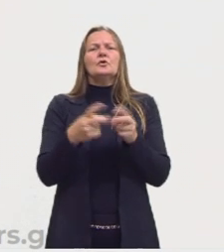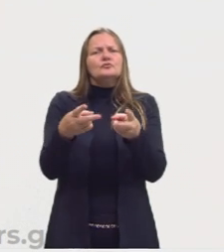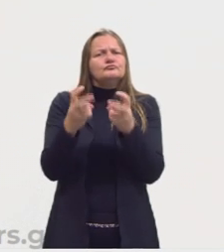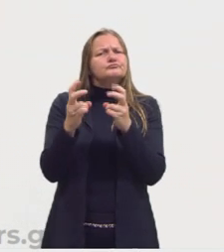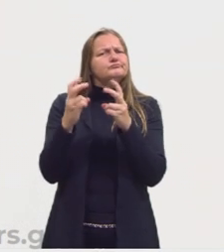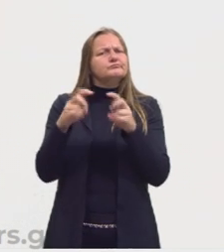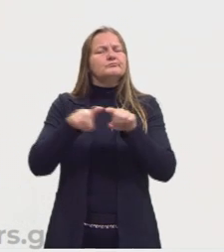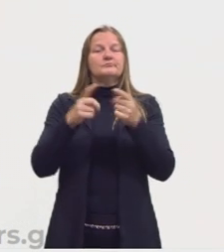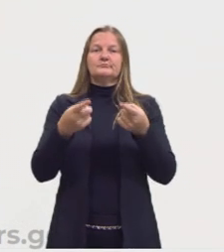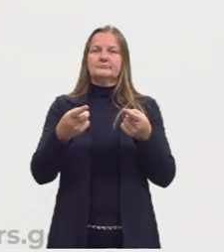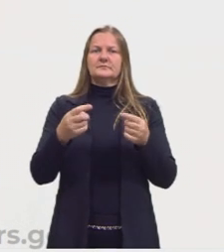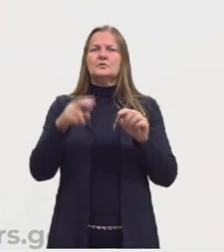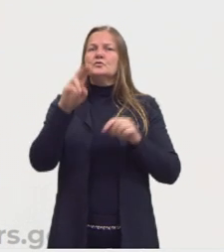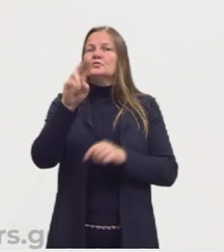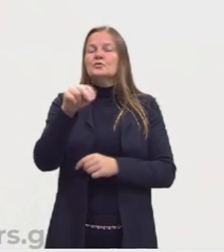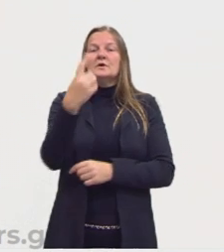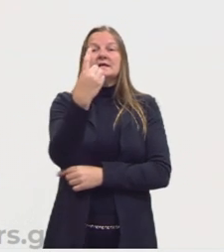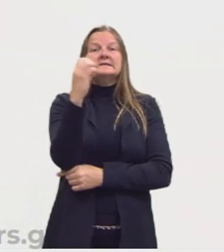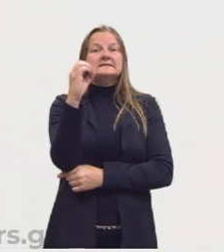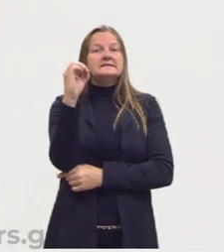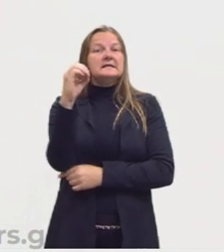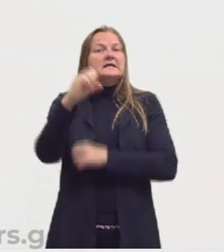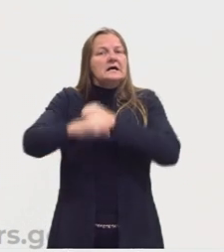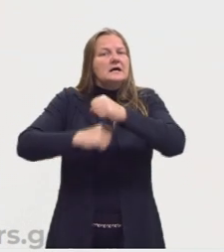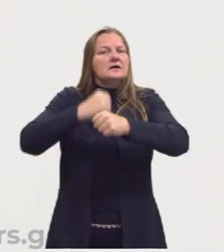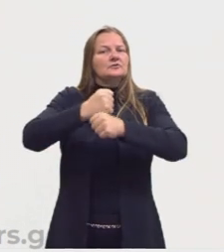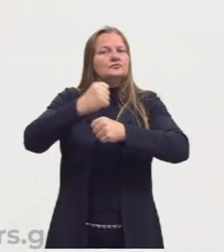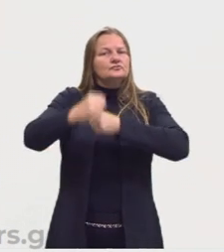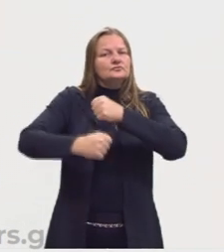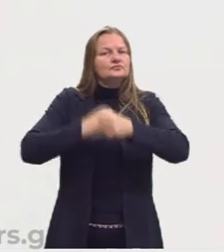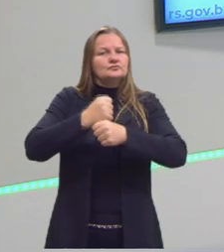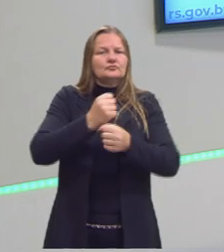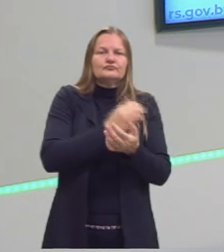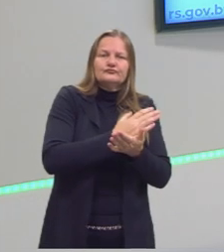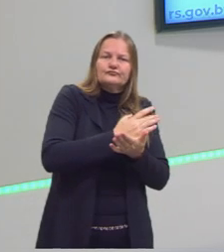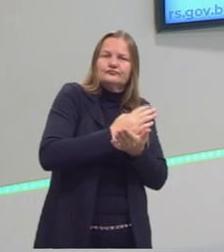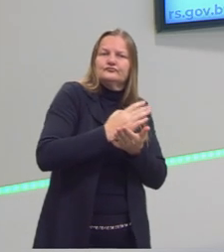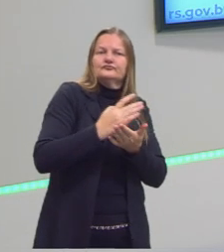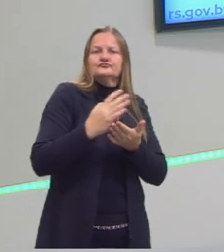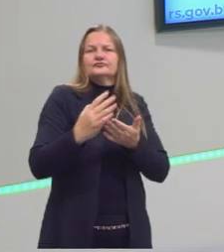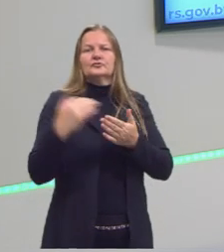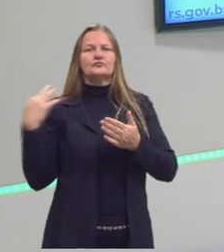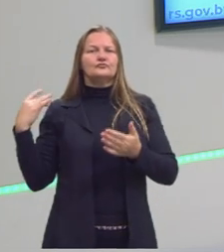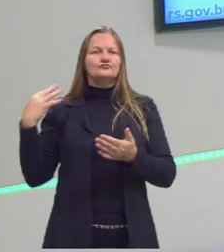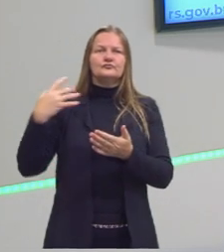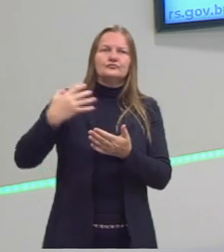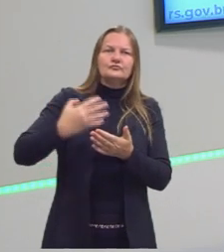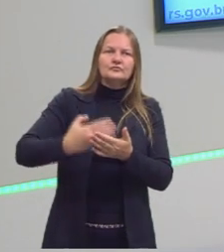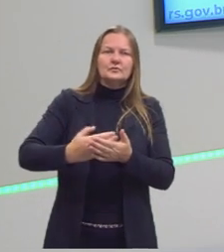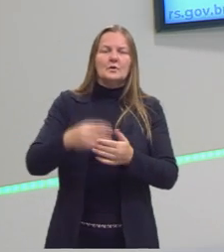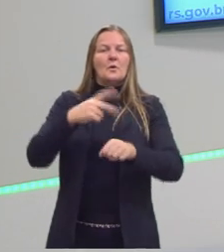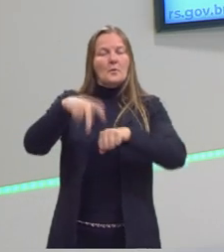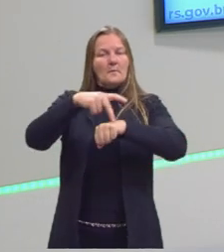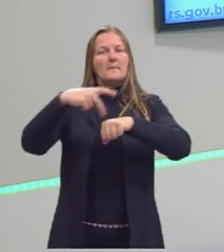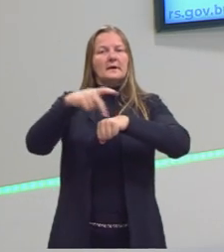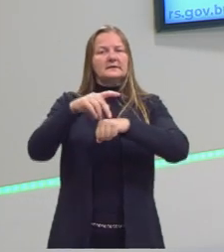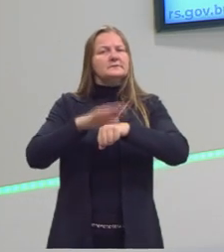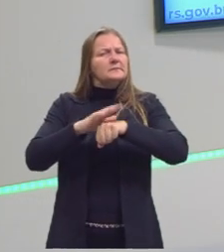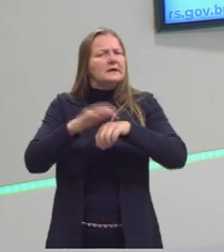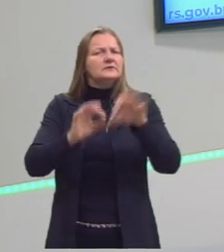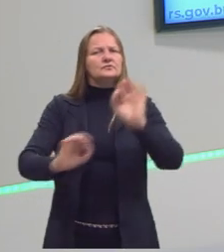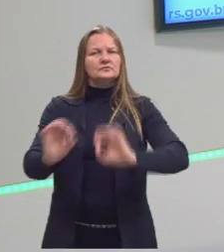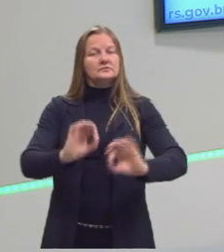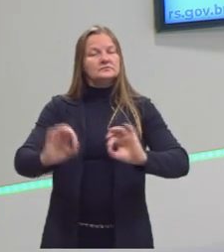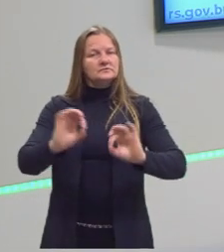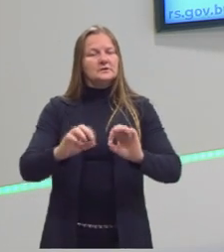Porém, já há mais de 100 anos passando desse início da colonização, o país já estava um pouquinho mais organizado.